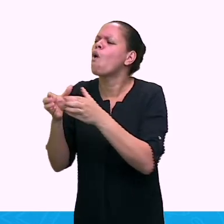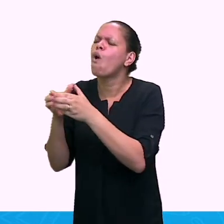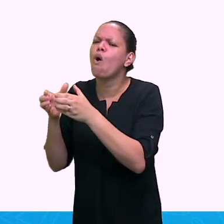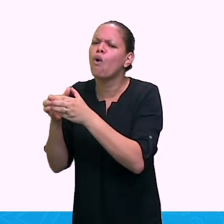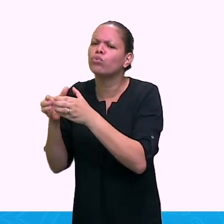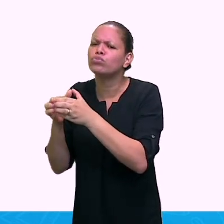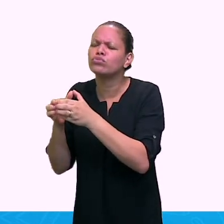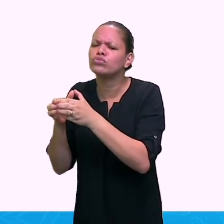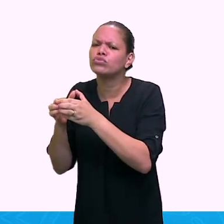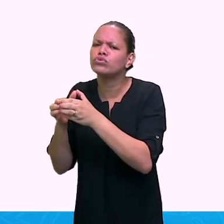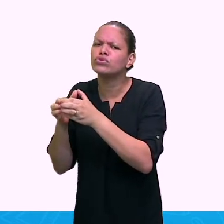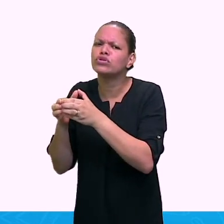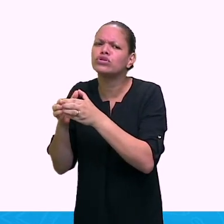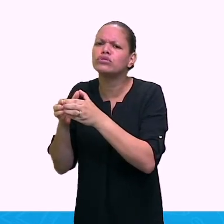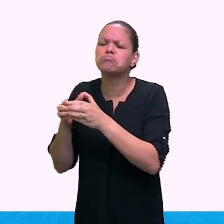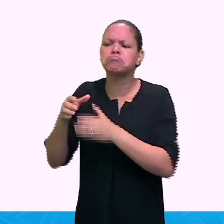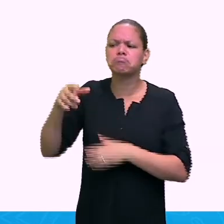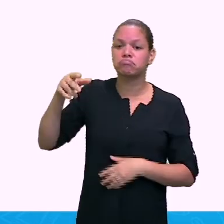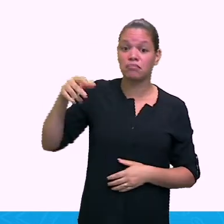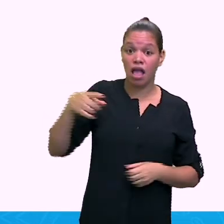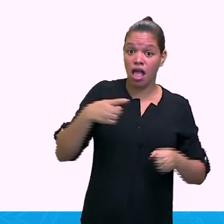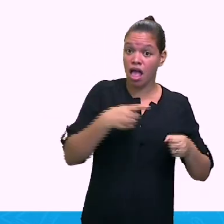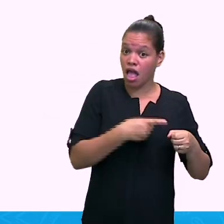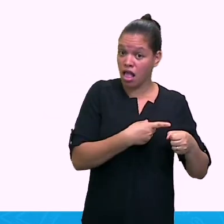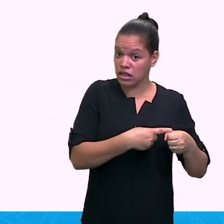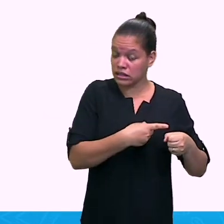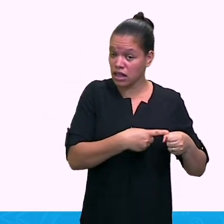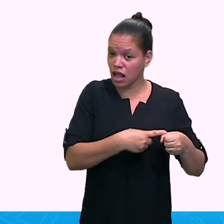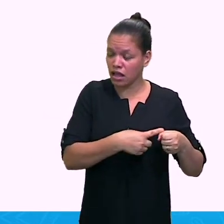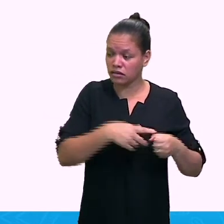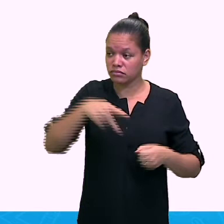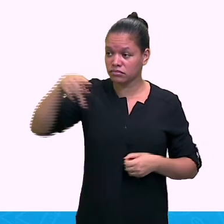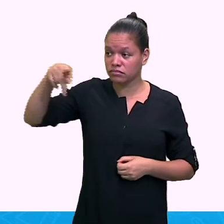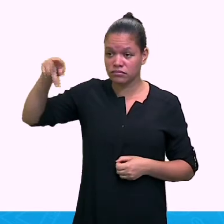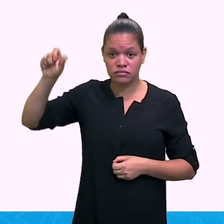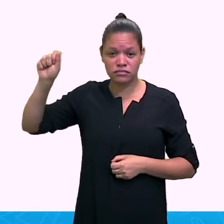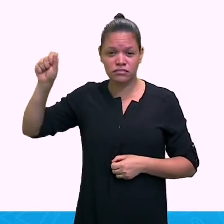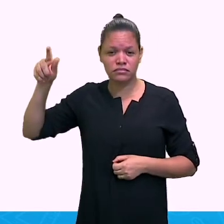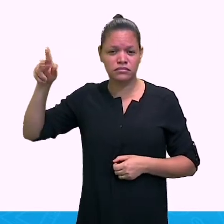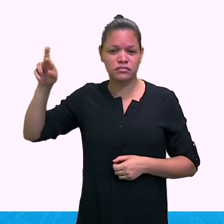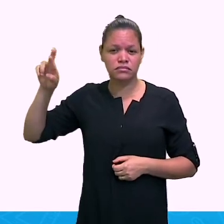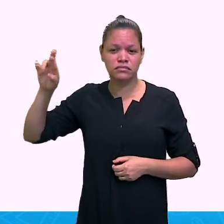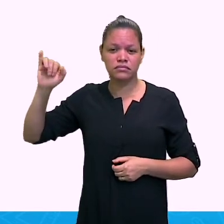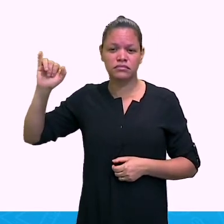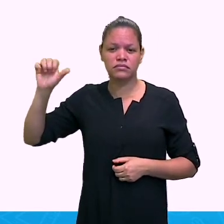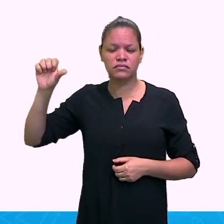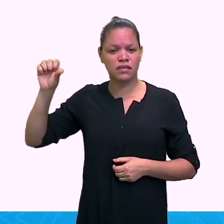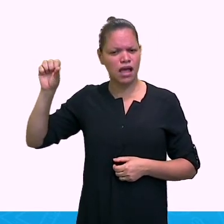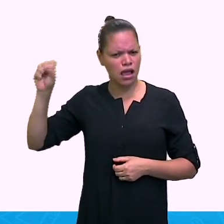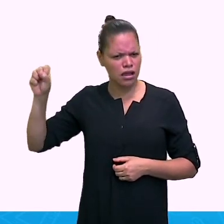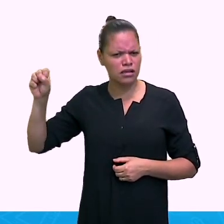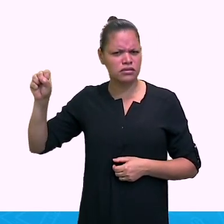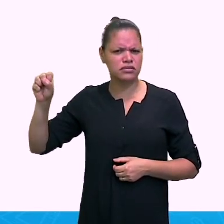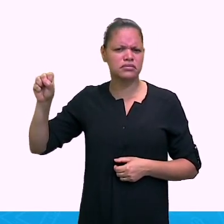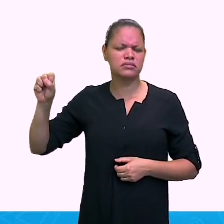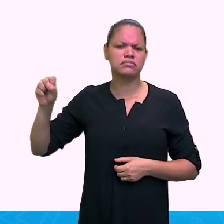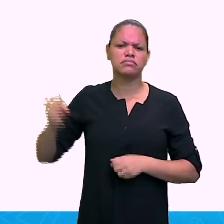In Paris, France. Alright?